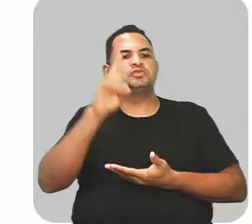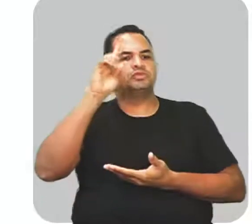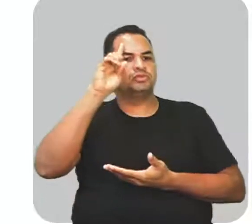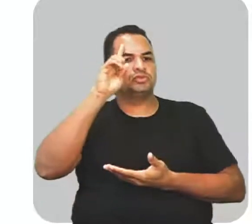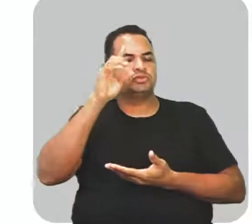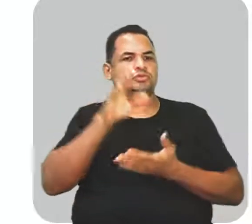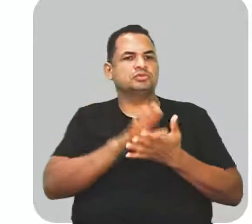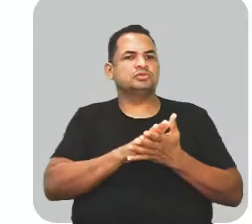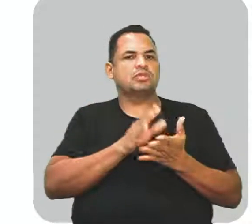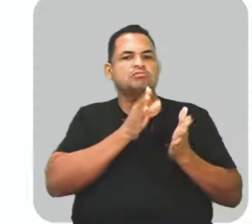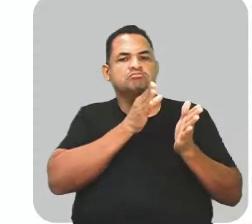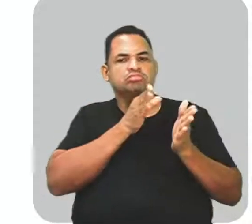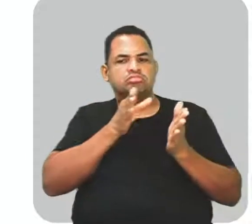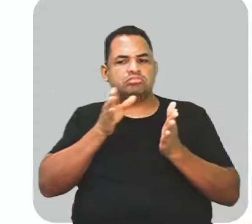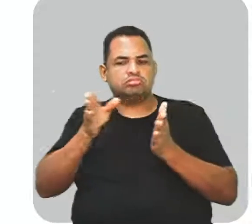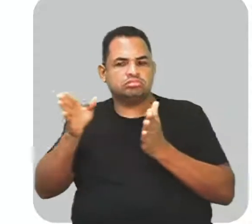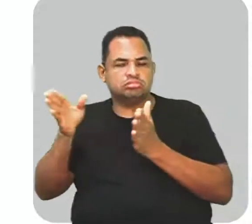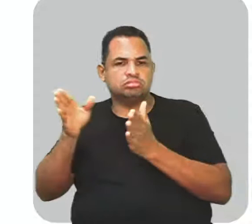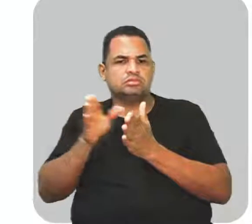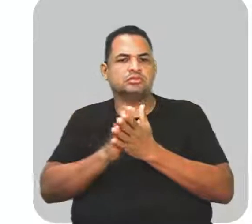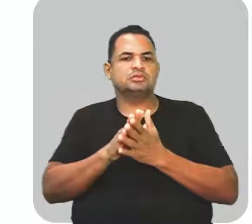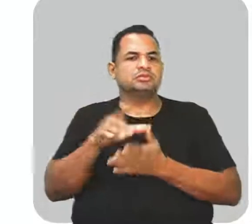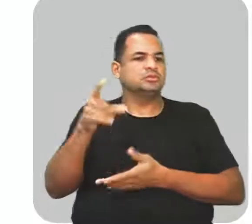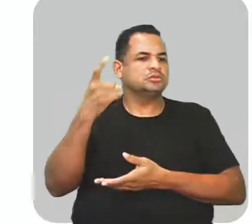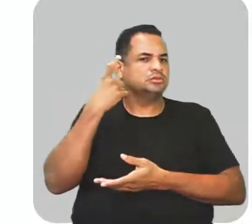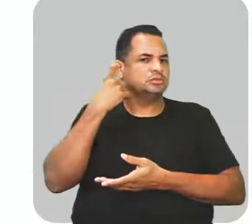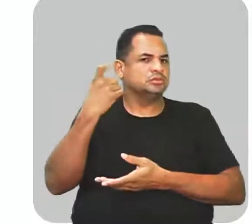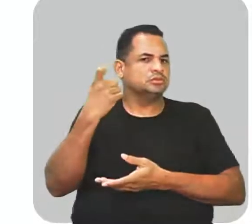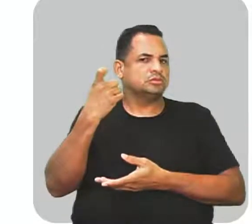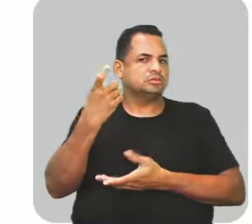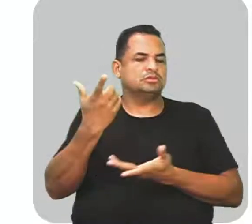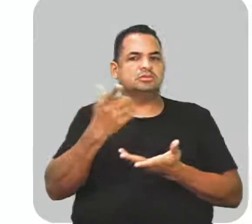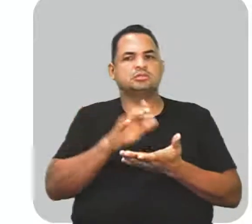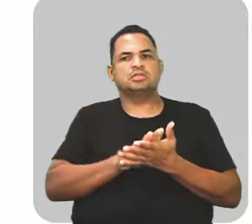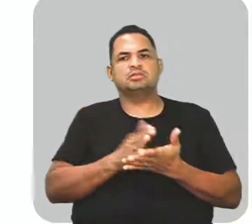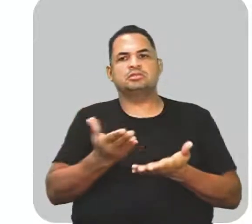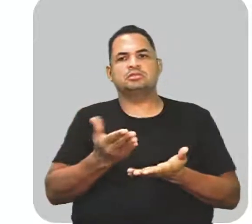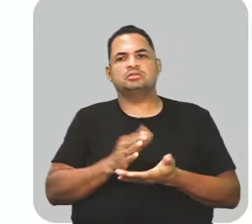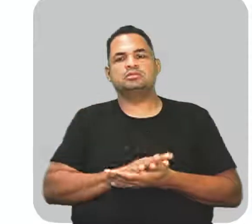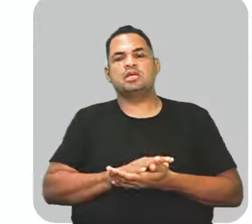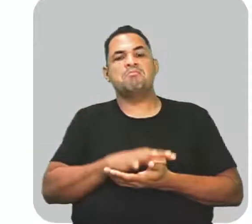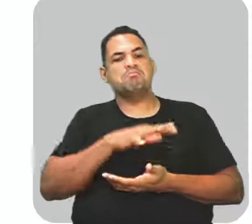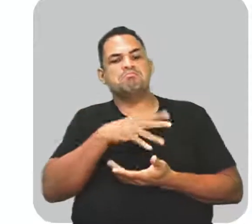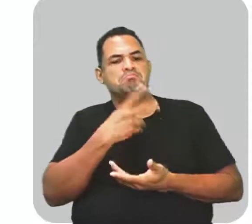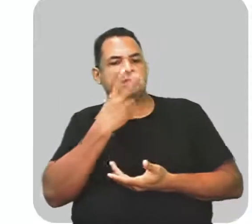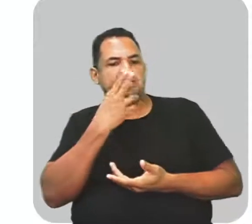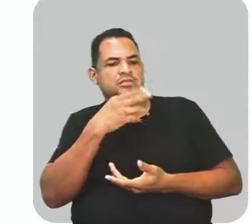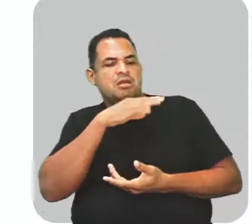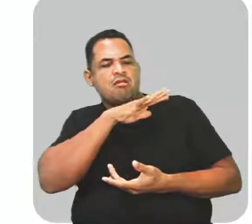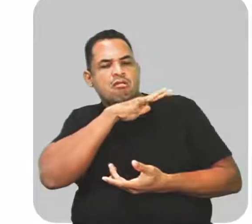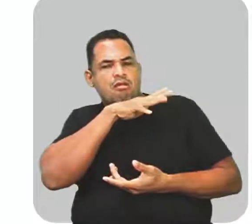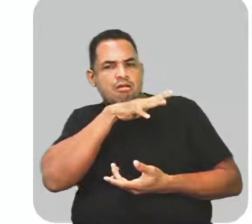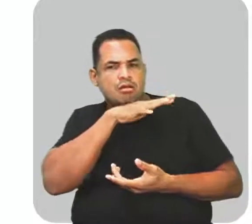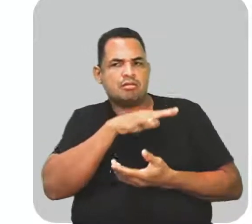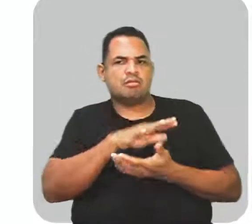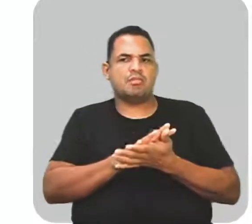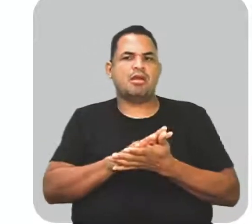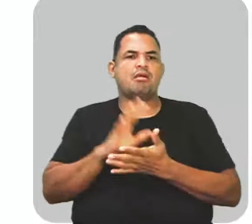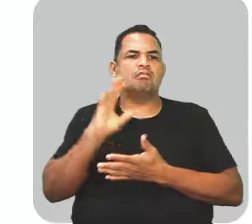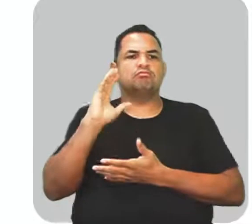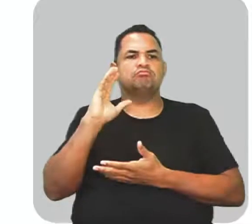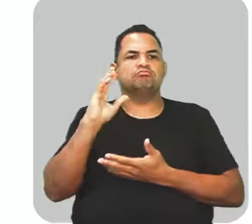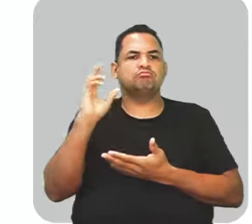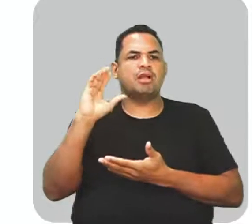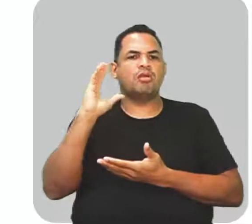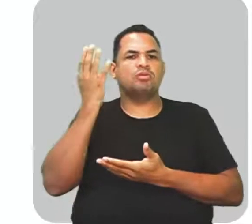uma sequência sonora, conferindo o significado do objeto, do animal ou fenômeno, através